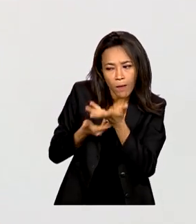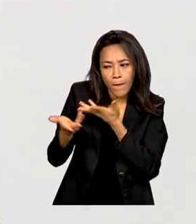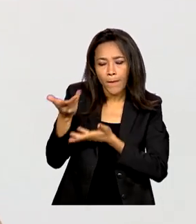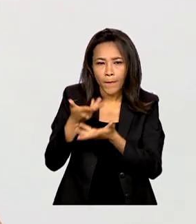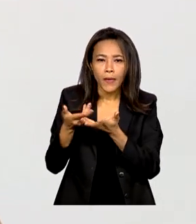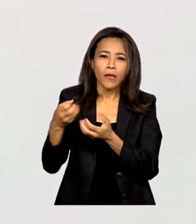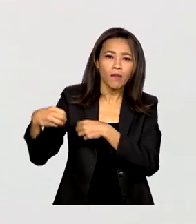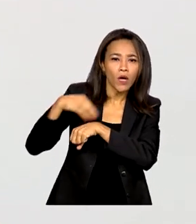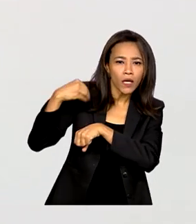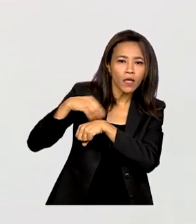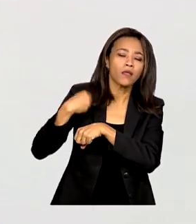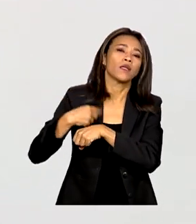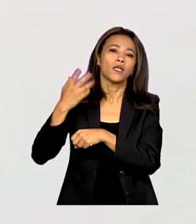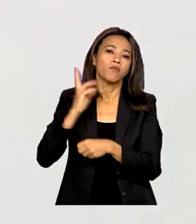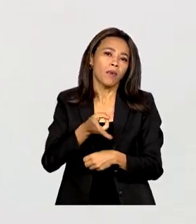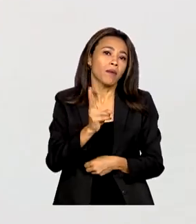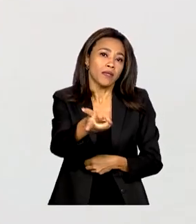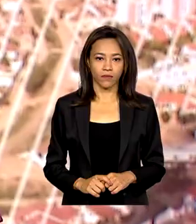possível e o impossível para manter.